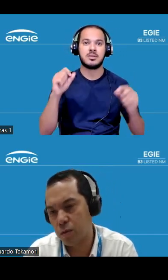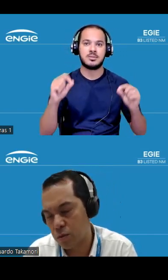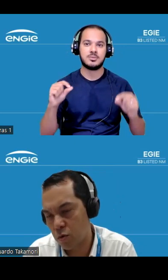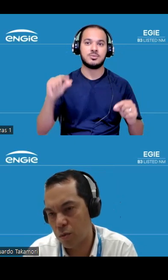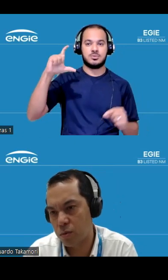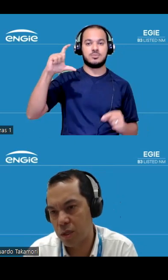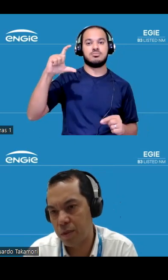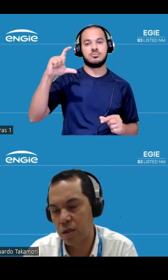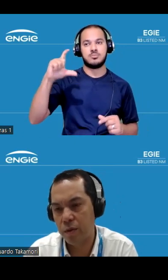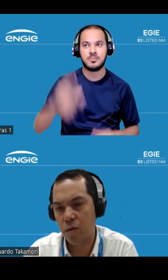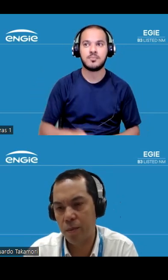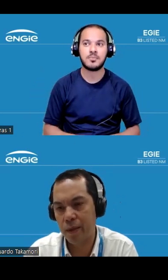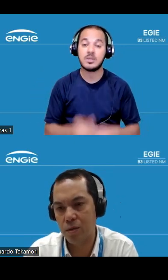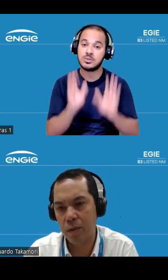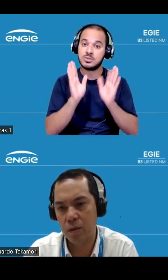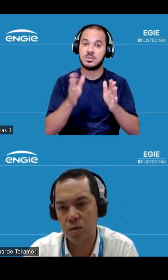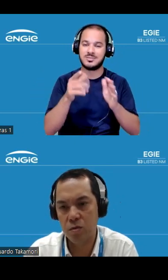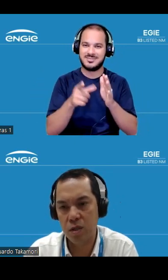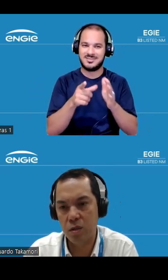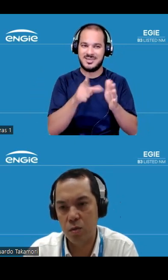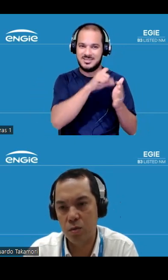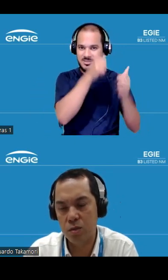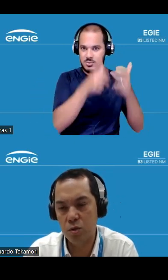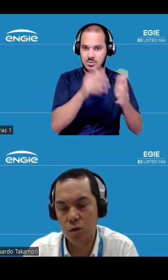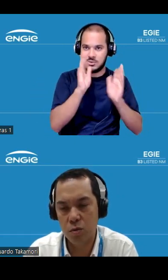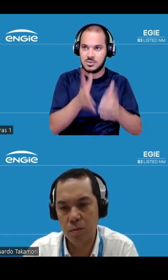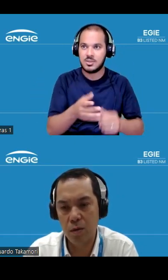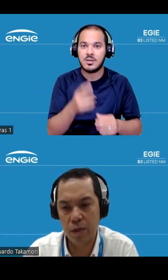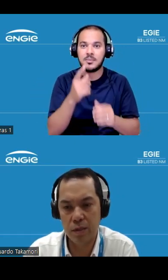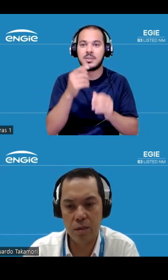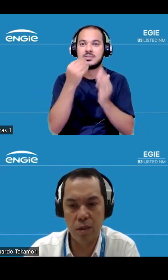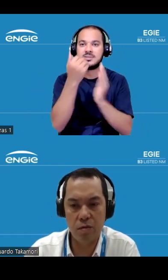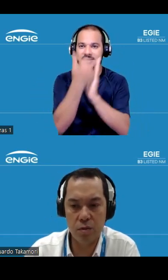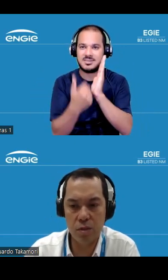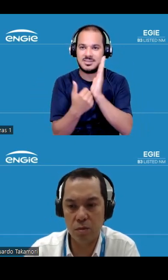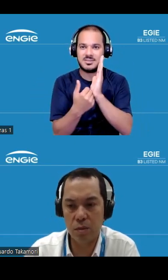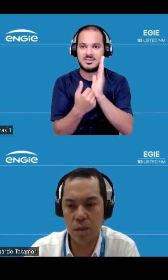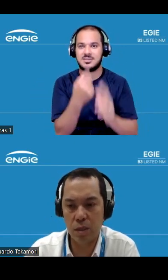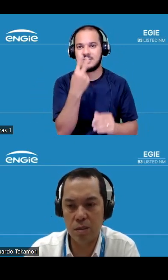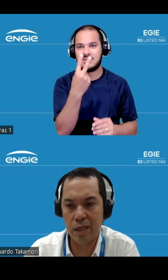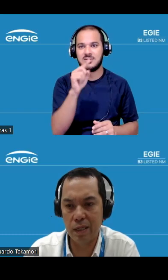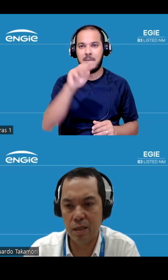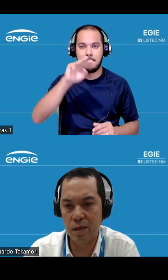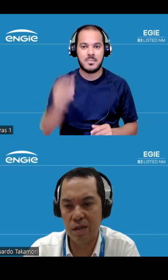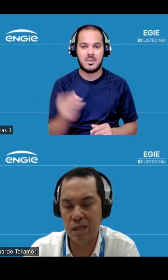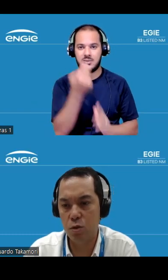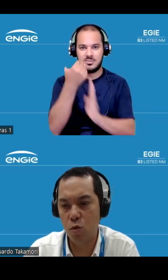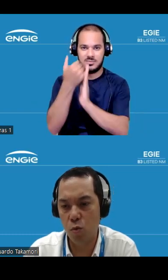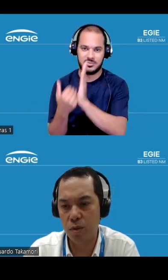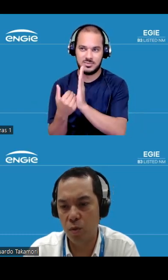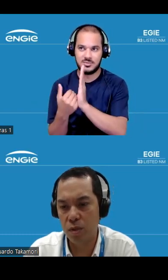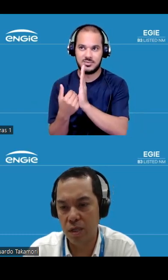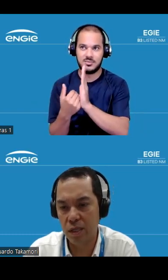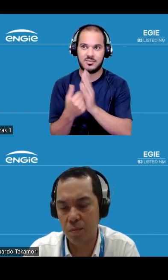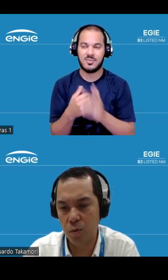tivemos como já mencionado anteriormente uma redução de 118 milhões em função da saída variação de